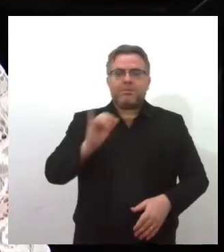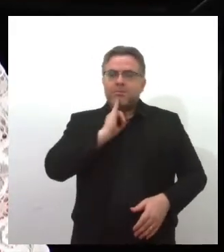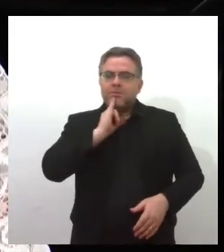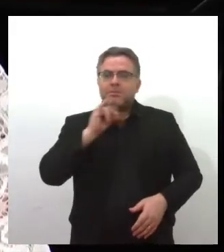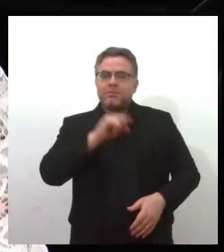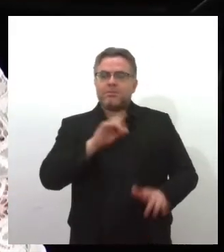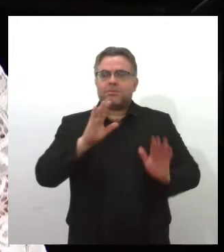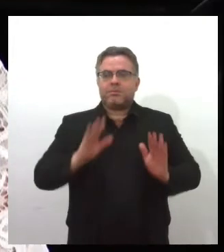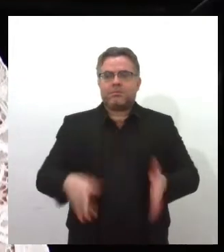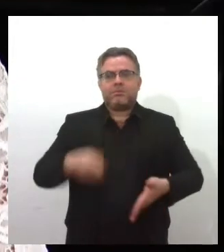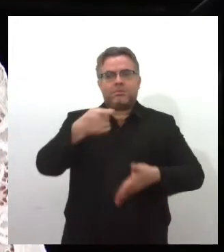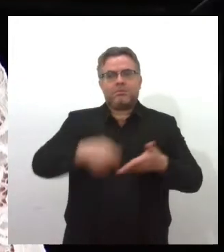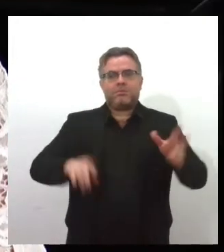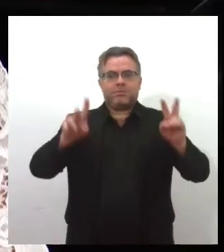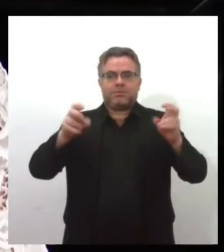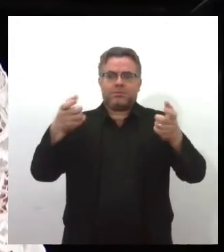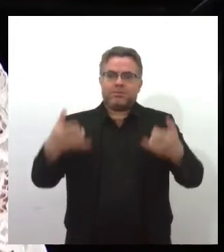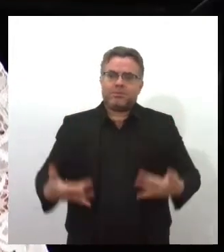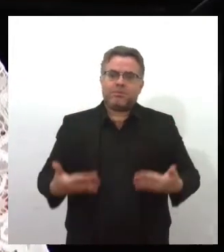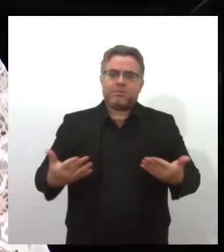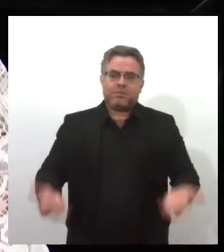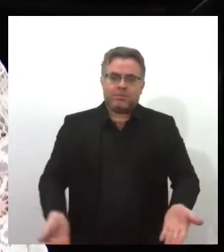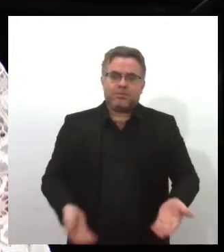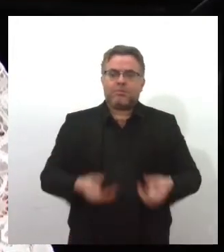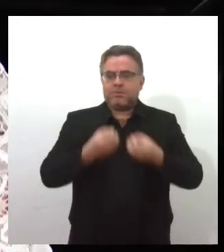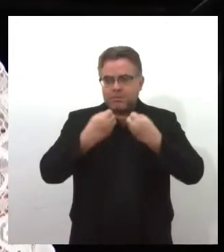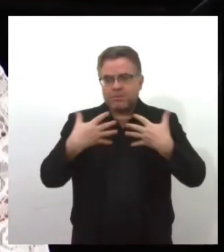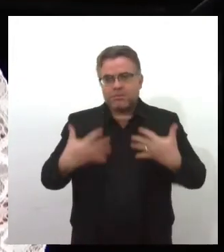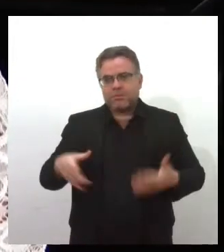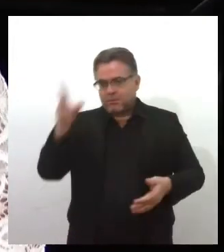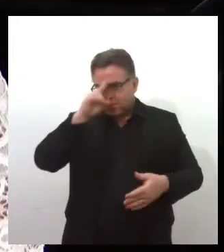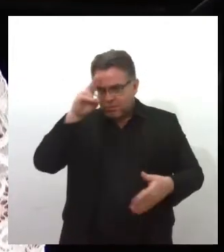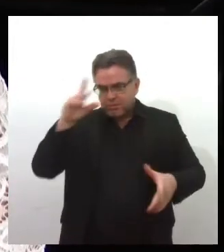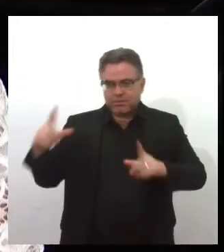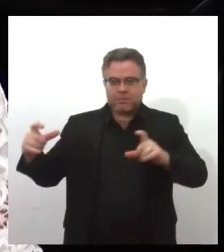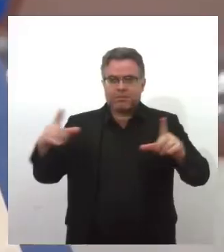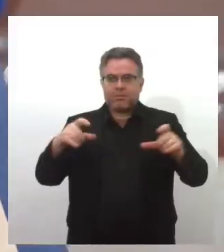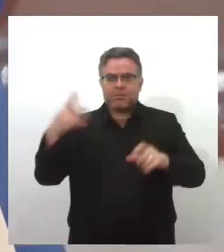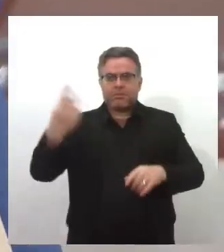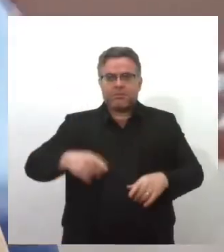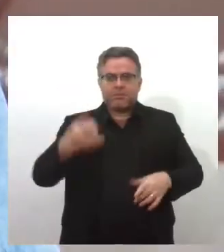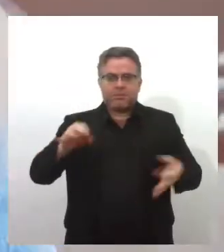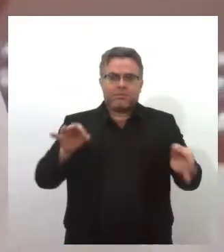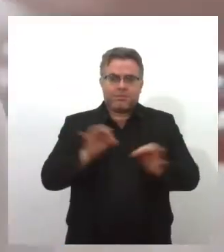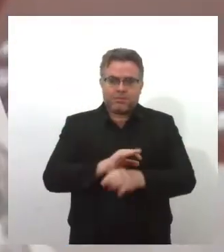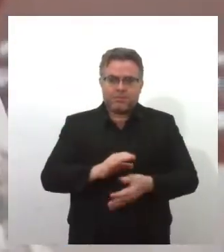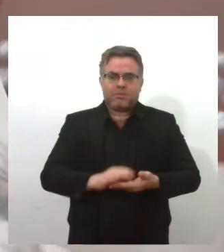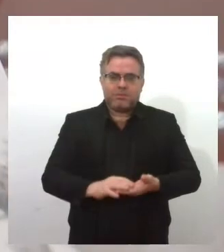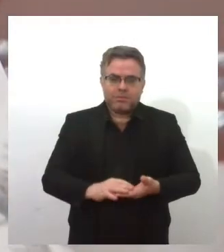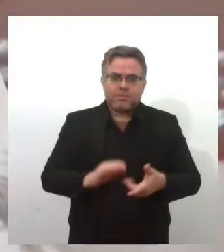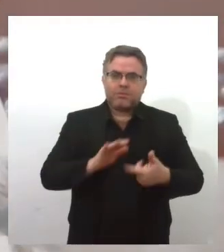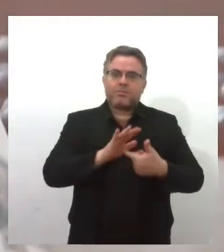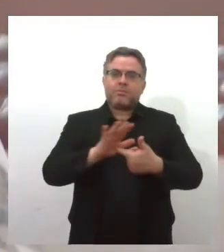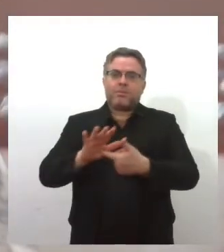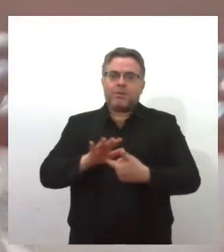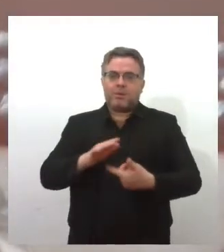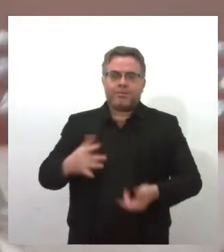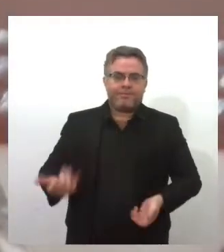debruçou sobre esse tema. E esse é um álbum histórico fotográfico de Sergipe. A obra, descrita em